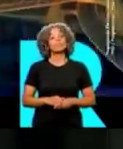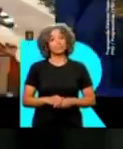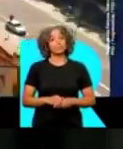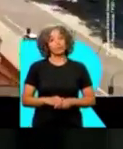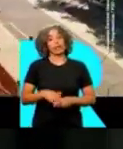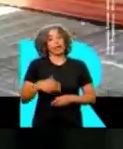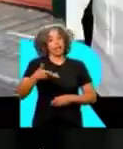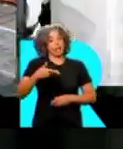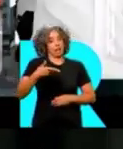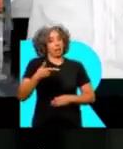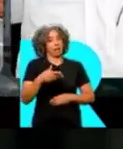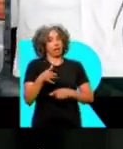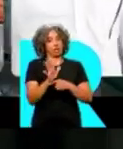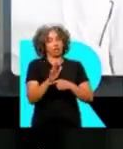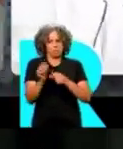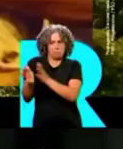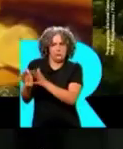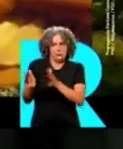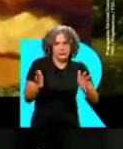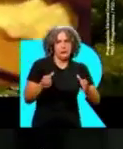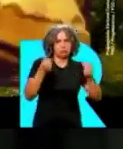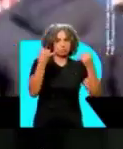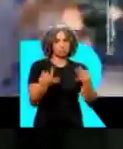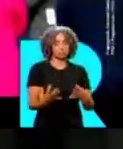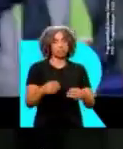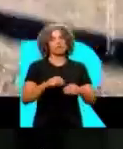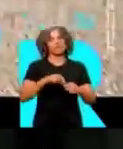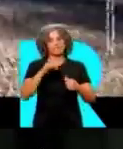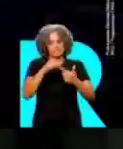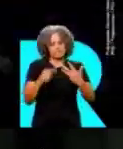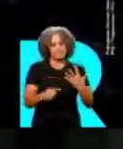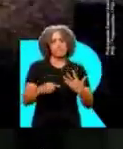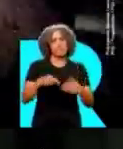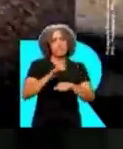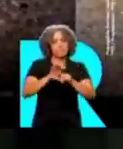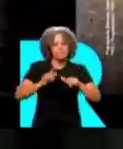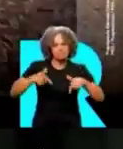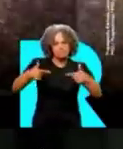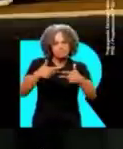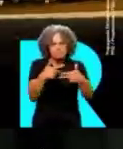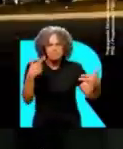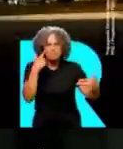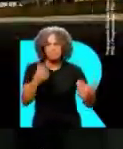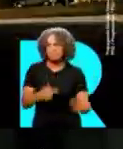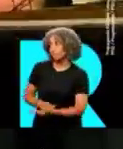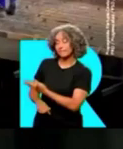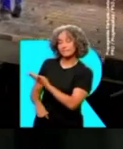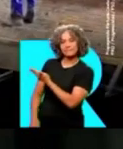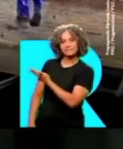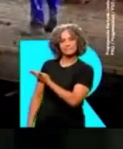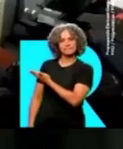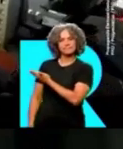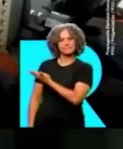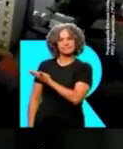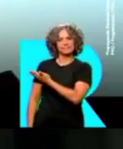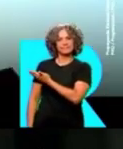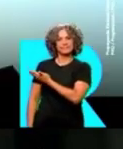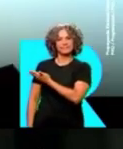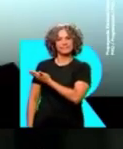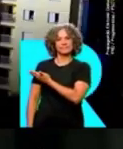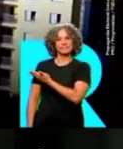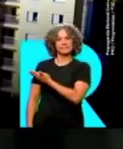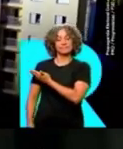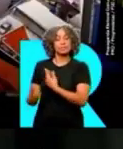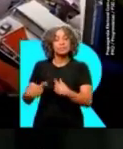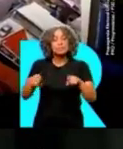Vamos aumentar a velocidade aí, que tem muita coisa pra falar. Ricardo fez o maior programa de asfalto novo e o maior programa de moradias